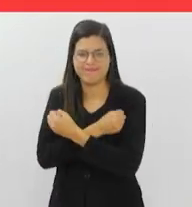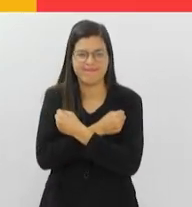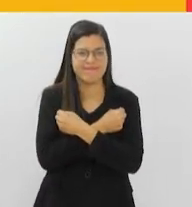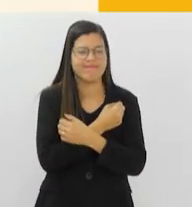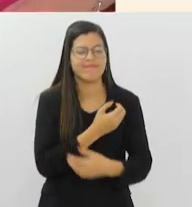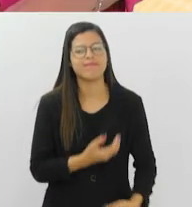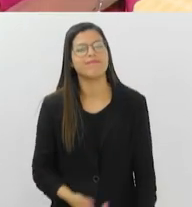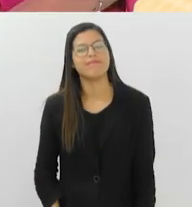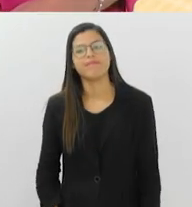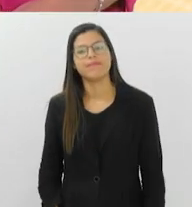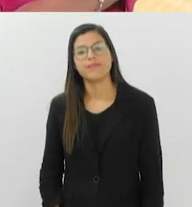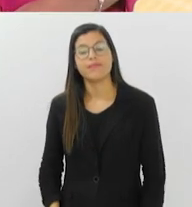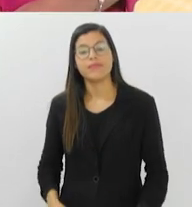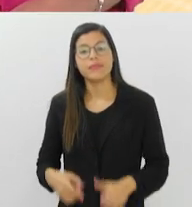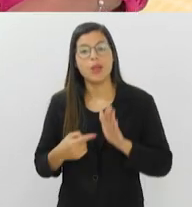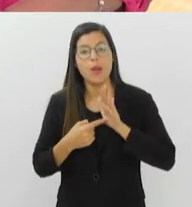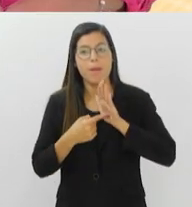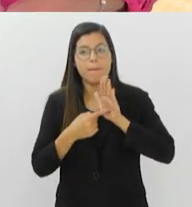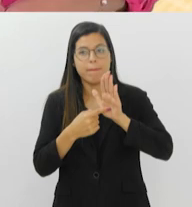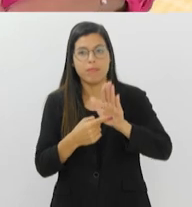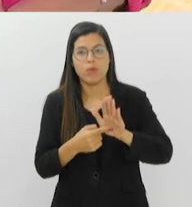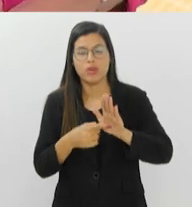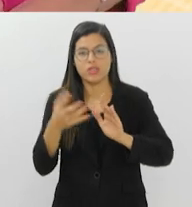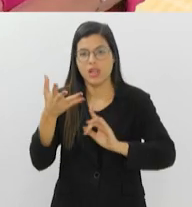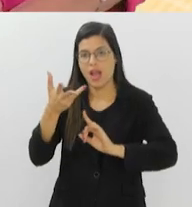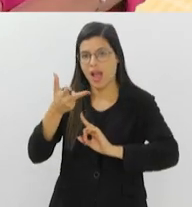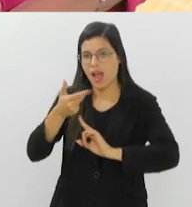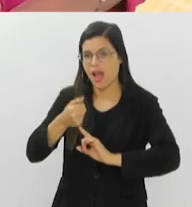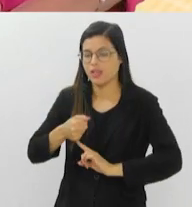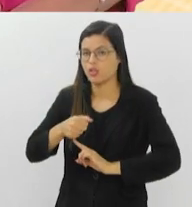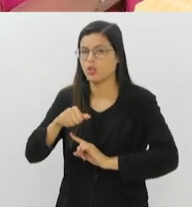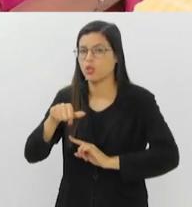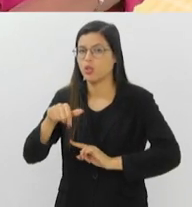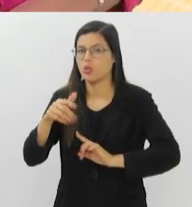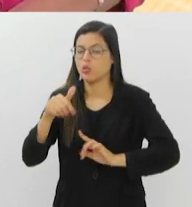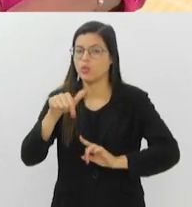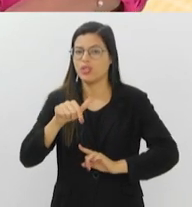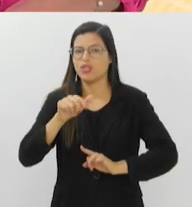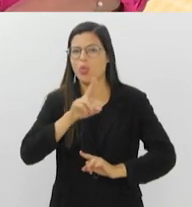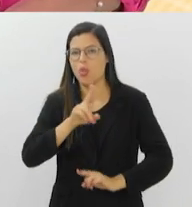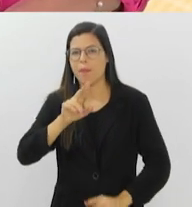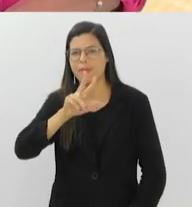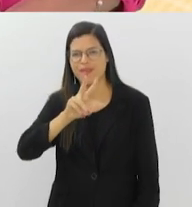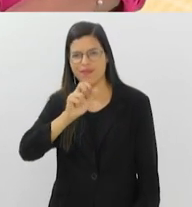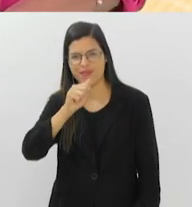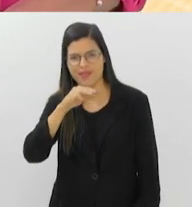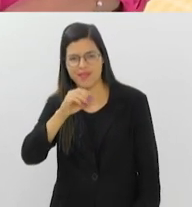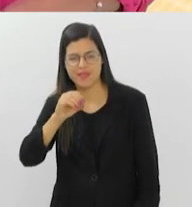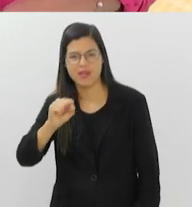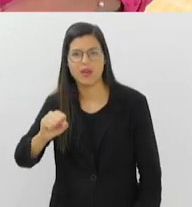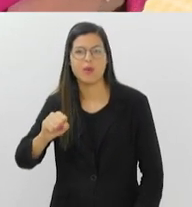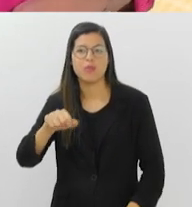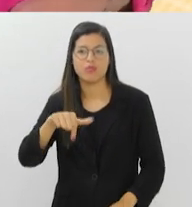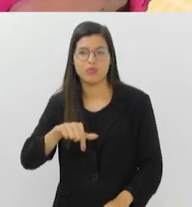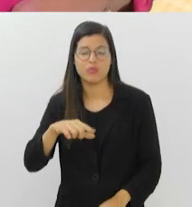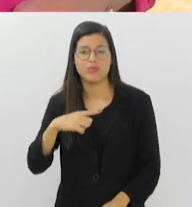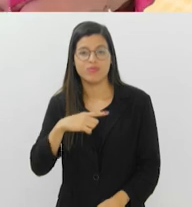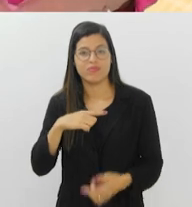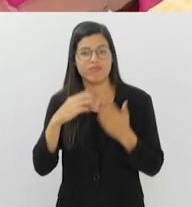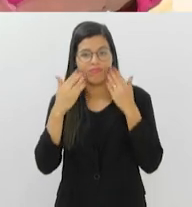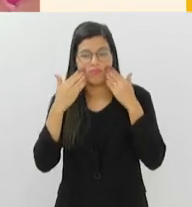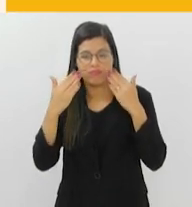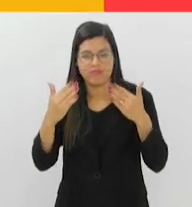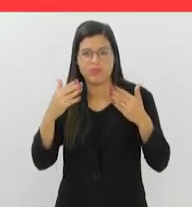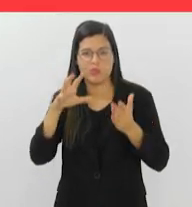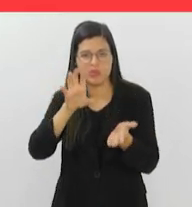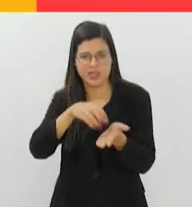A mostra Arte de Código Aberto, do artista programador Vamos, está em cartaz no centro da cidade e tem convite